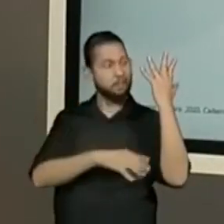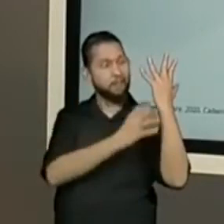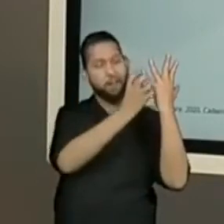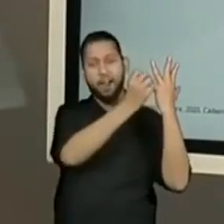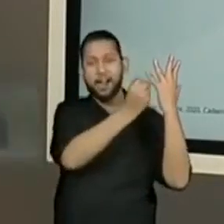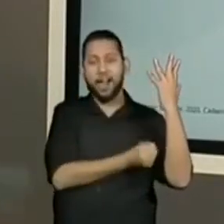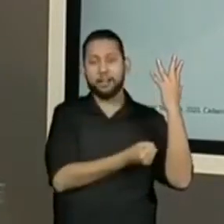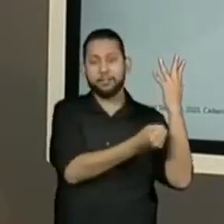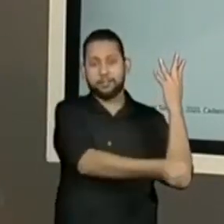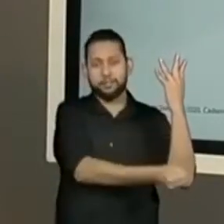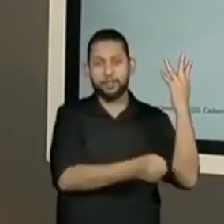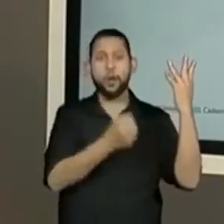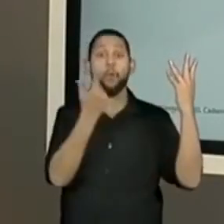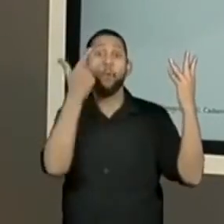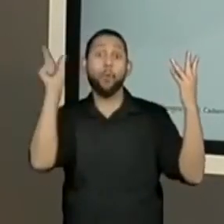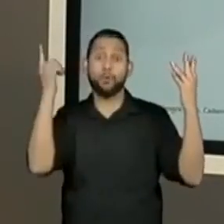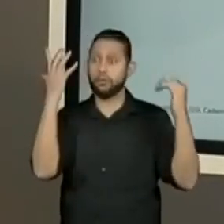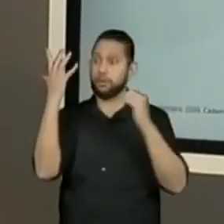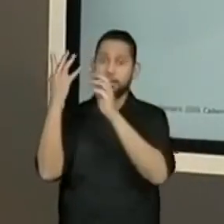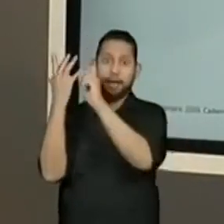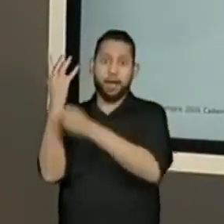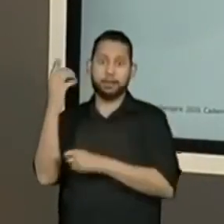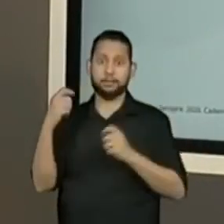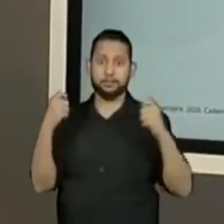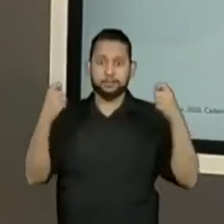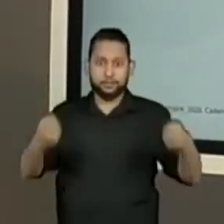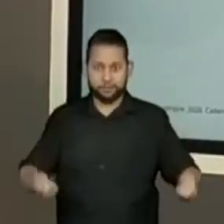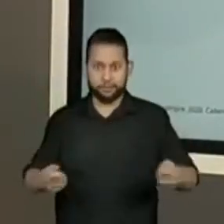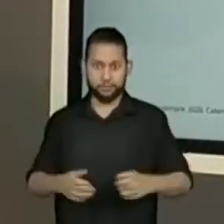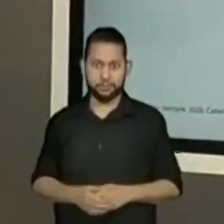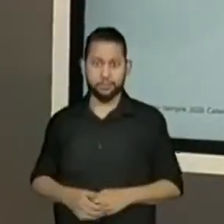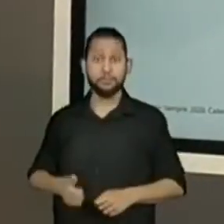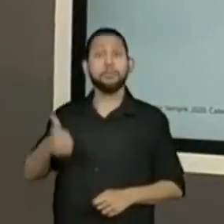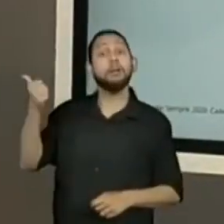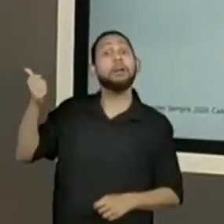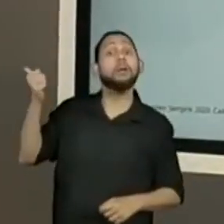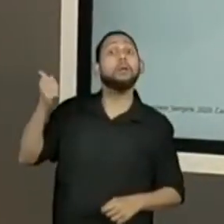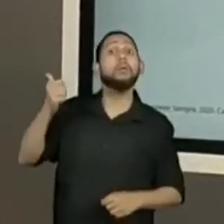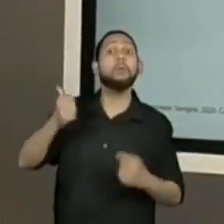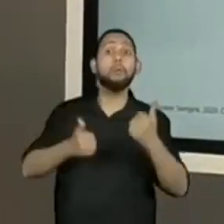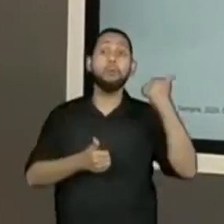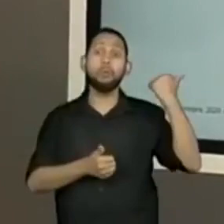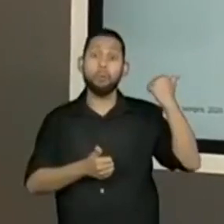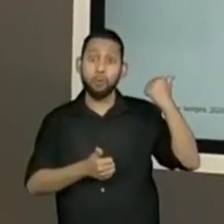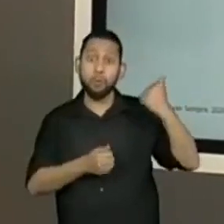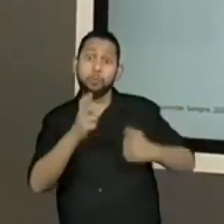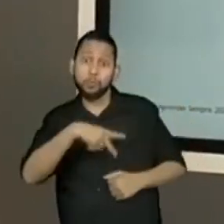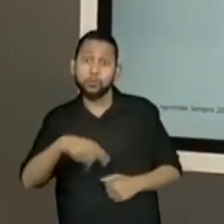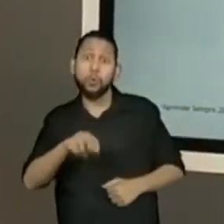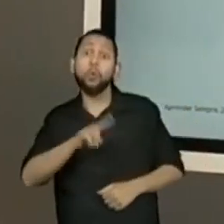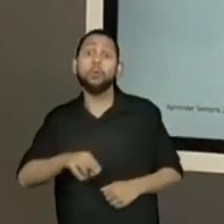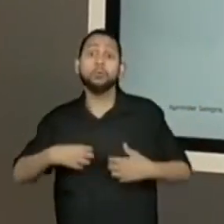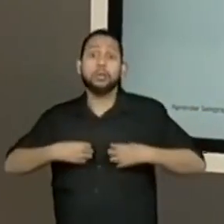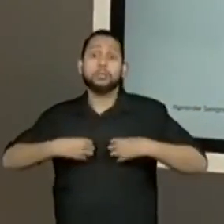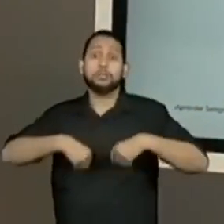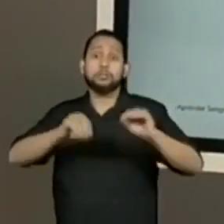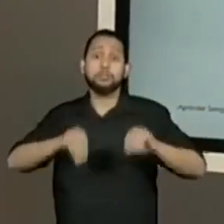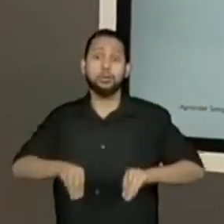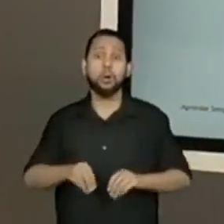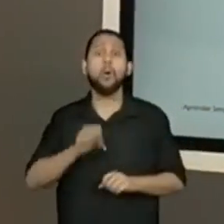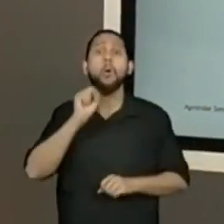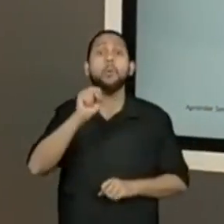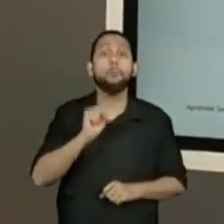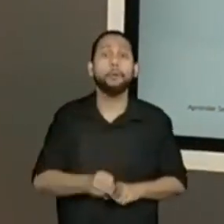colocava um galho em cada ponta. A professora Kelly usava tecidos, restos de panos. Vocês podem usar a garrafa pet,